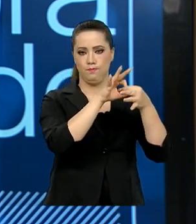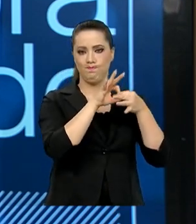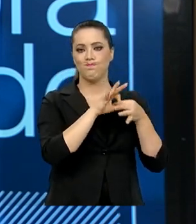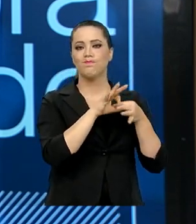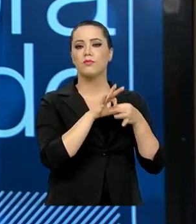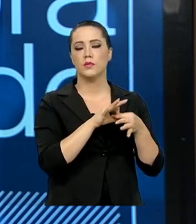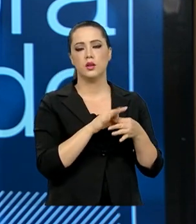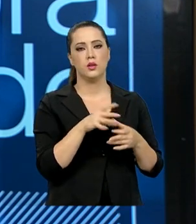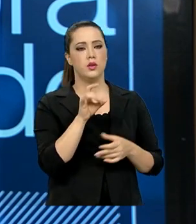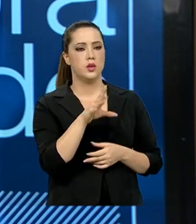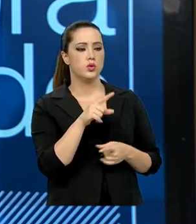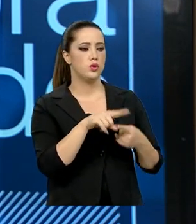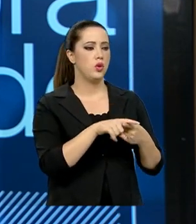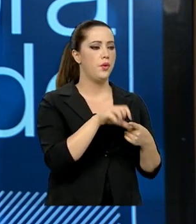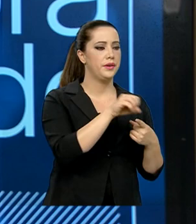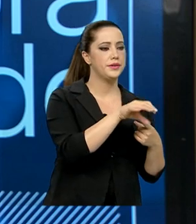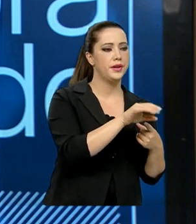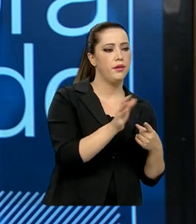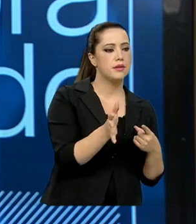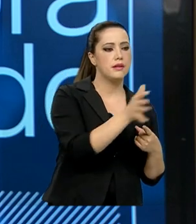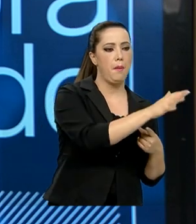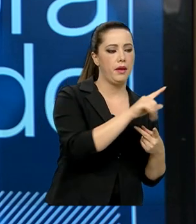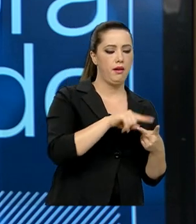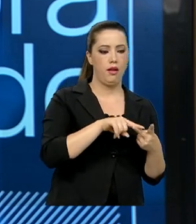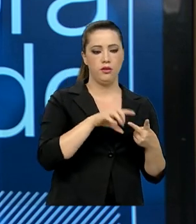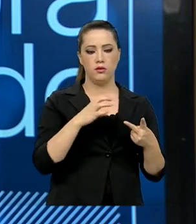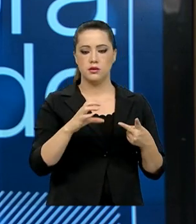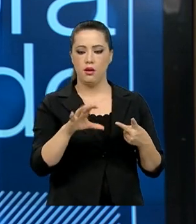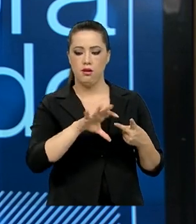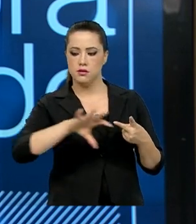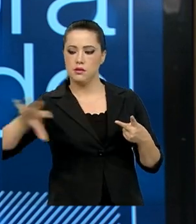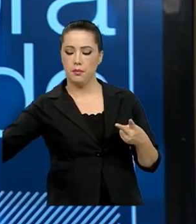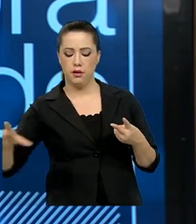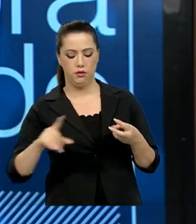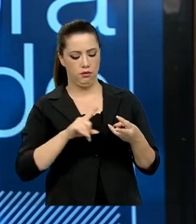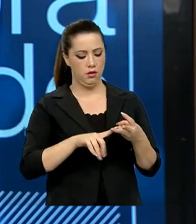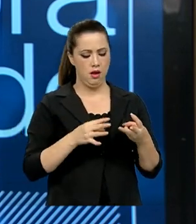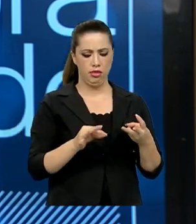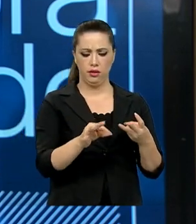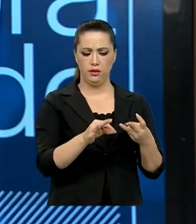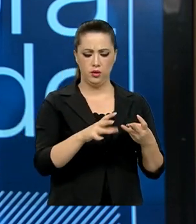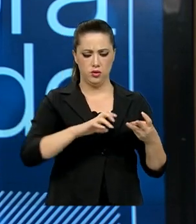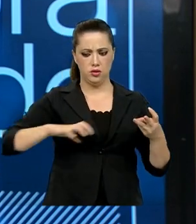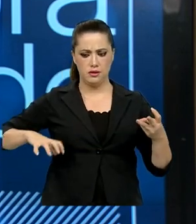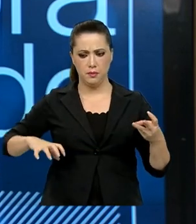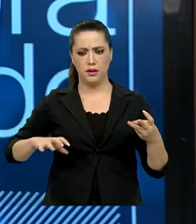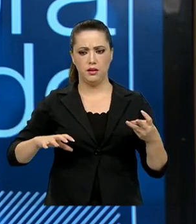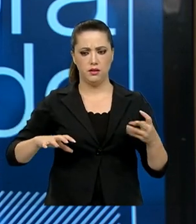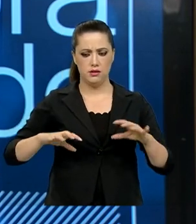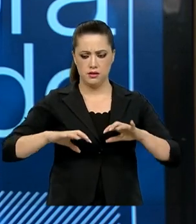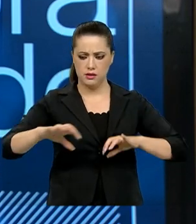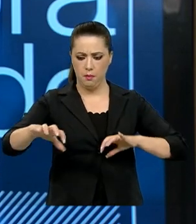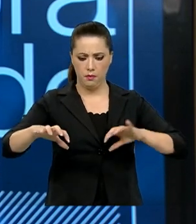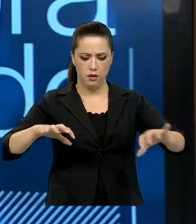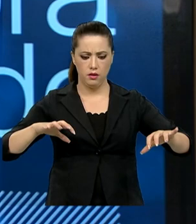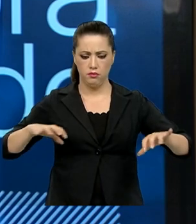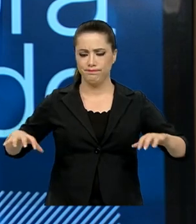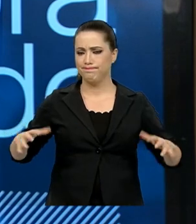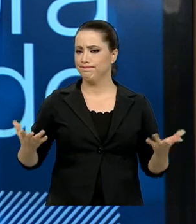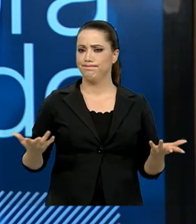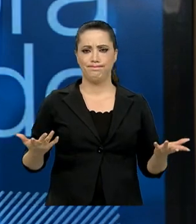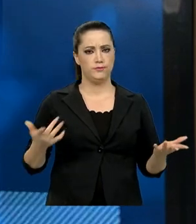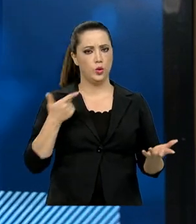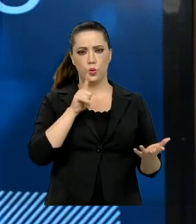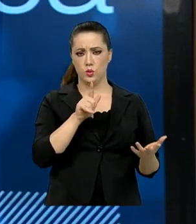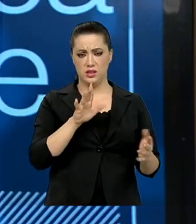porque não é só ver a educação separadamente, não é ver a ciência separadamente ou a tecnologia separadamente. Tecnologia pode até